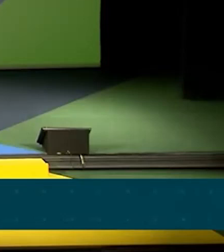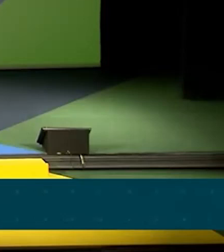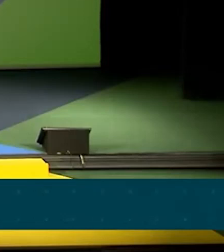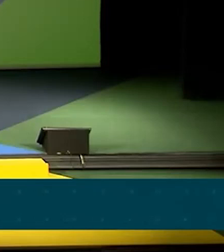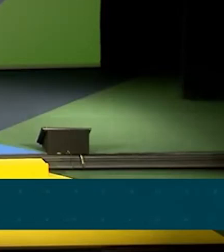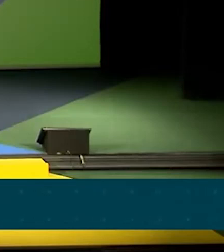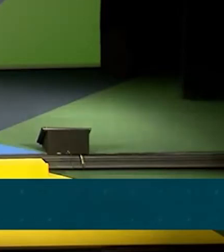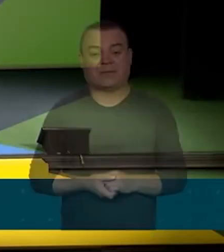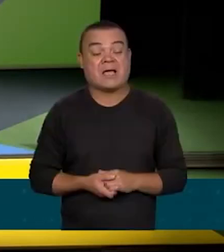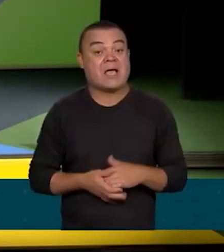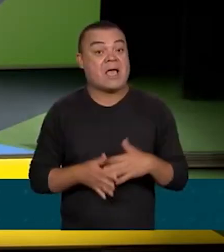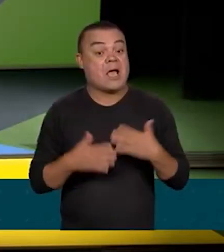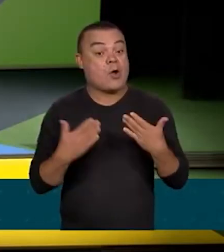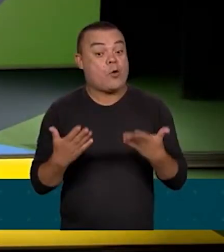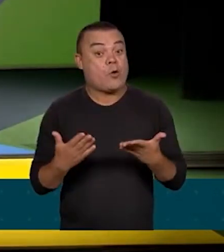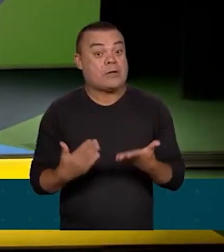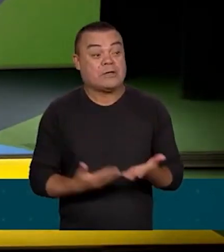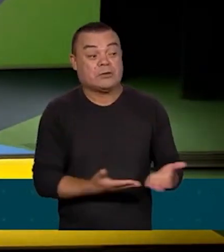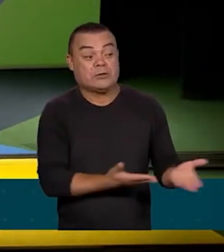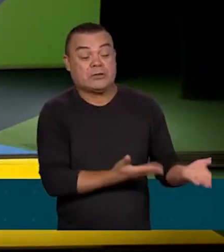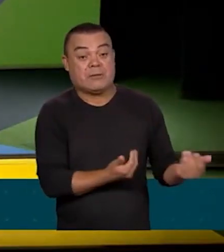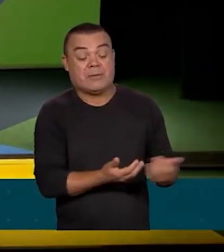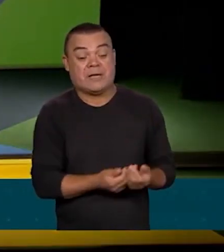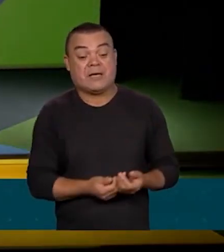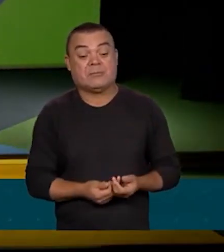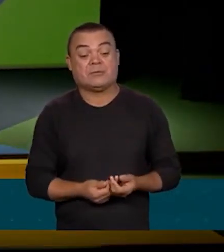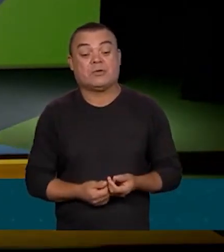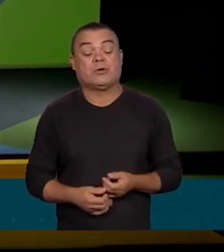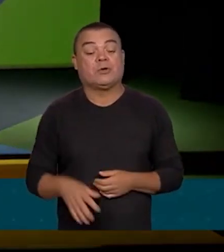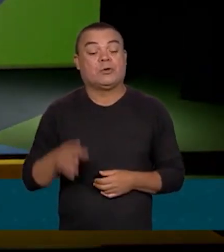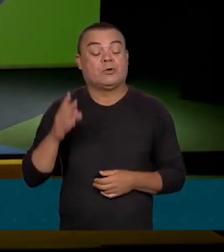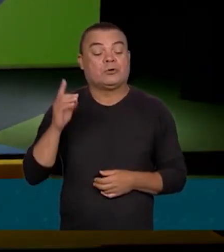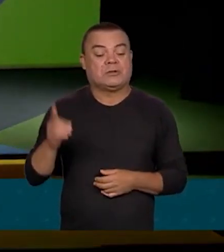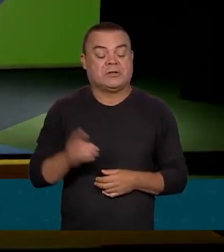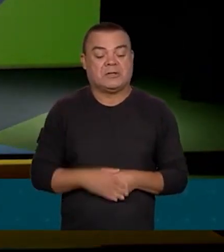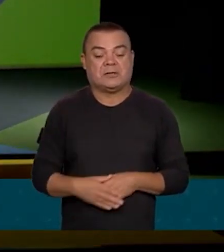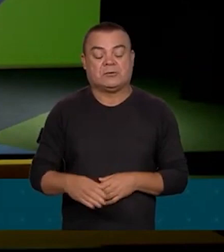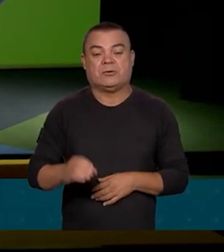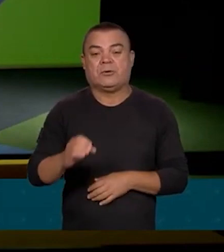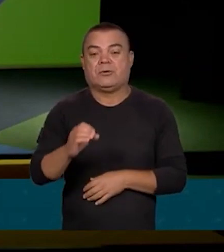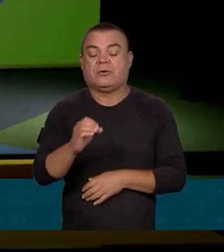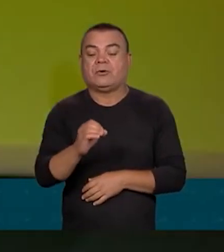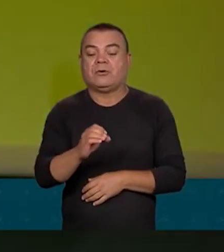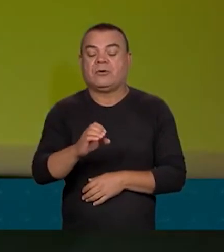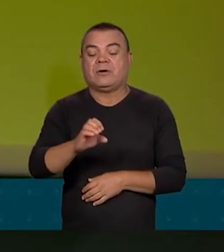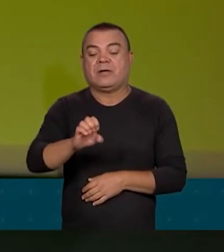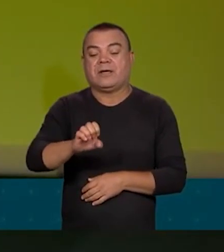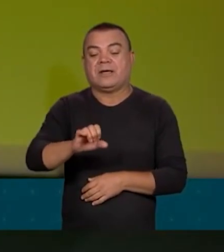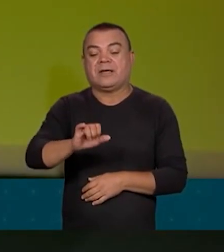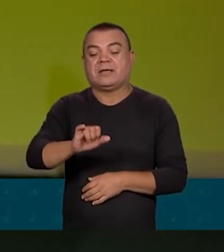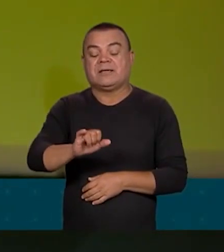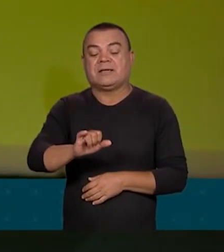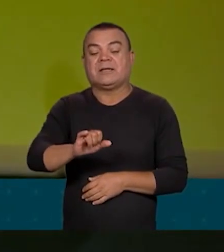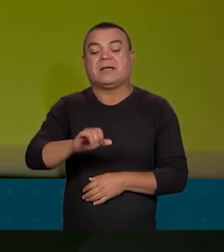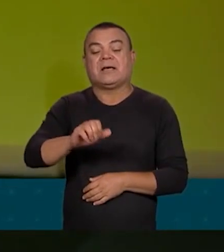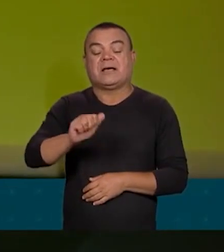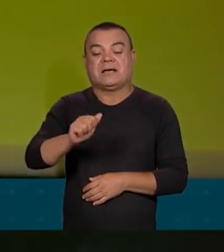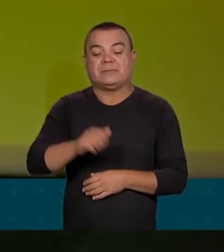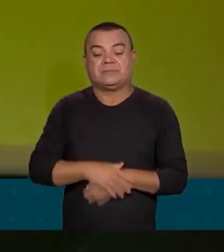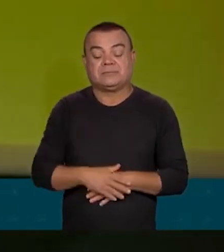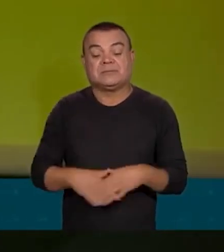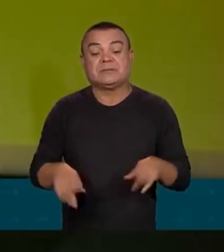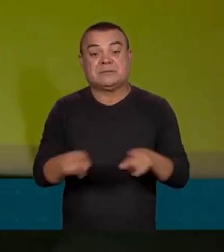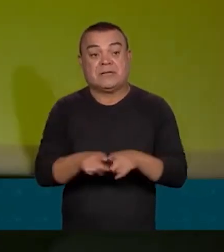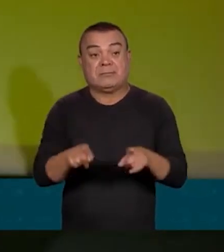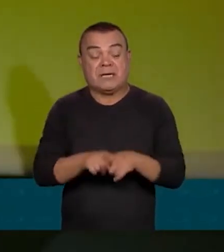Bom, chamamos agora ao palco o diretor da OEI, Organização dos Estados Ibero-Americanos, e do MAR, Museu de